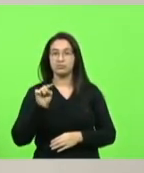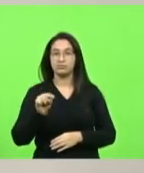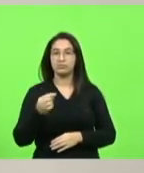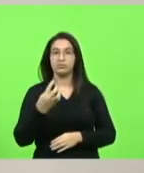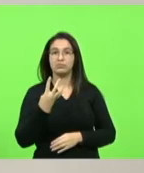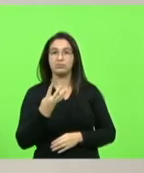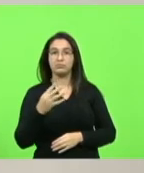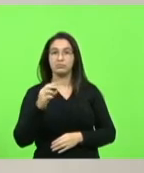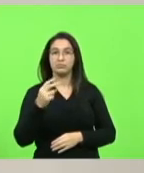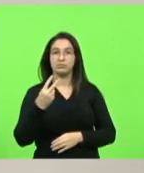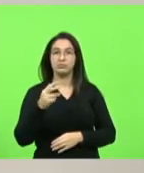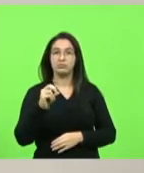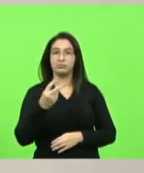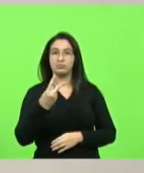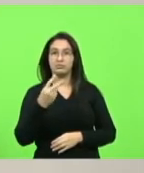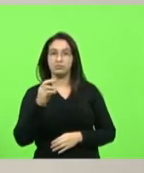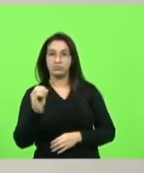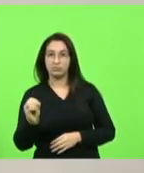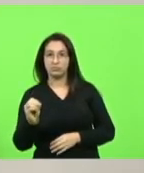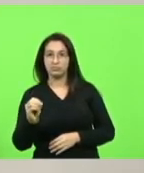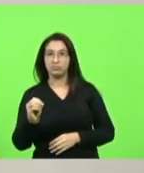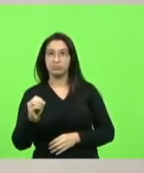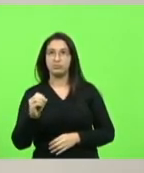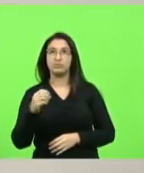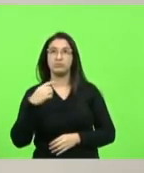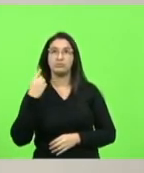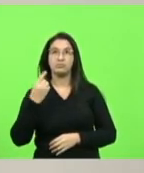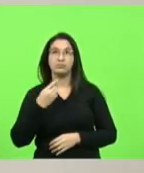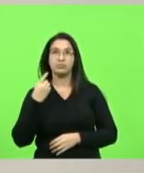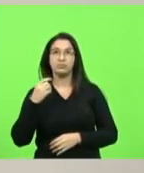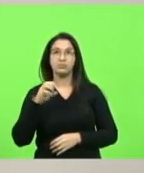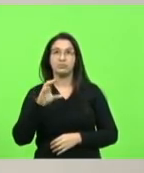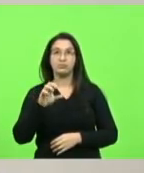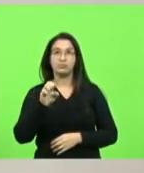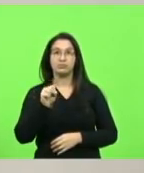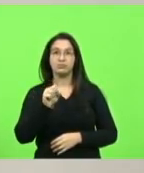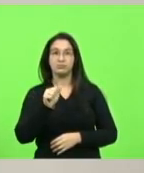deputado césar valduga e outros